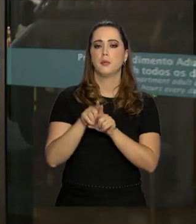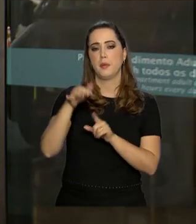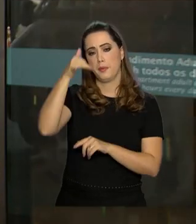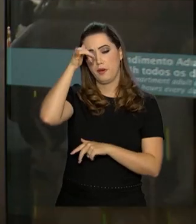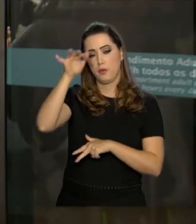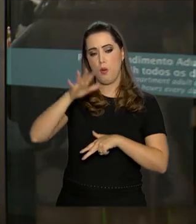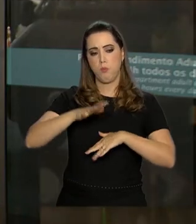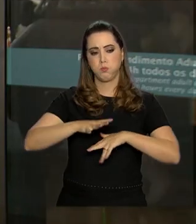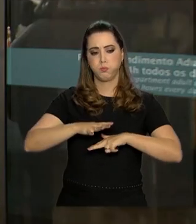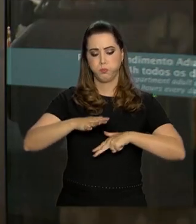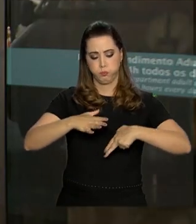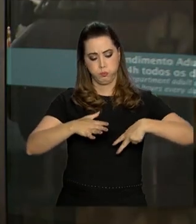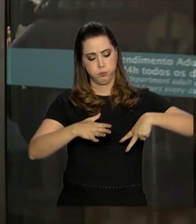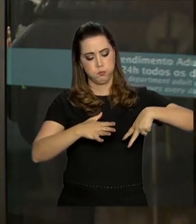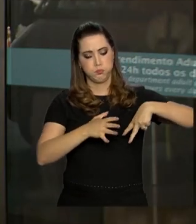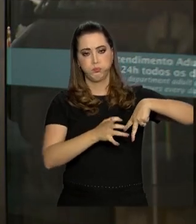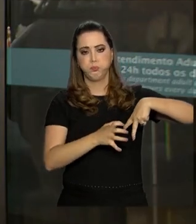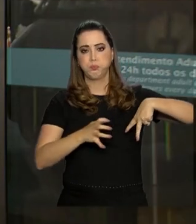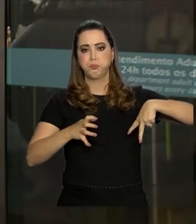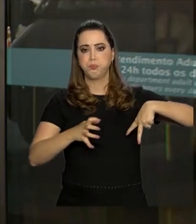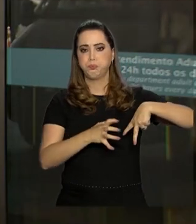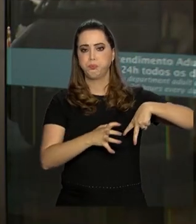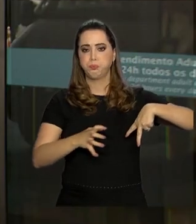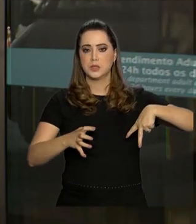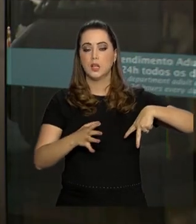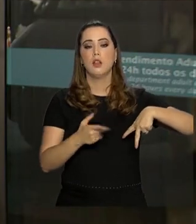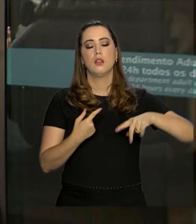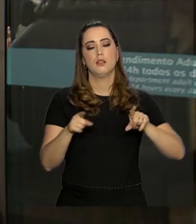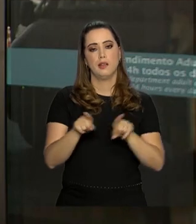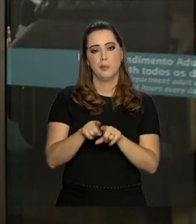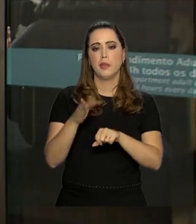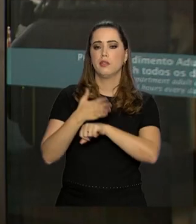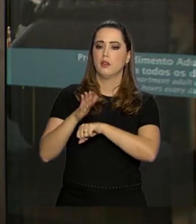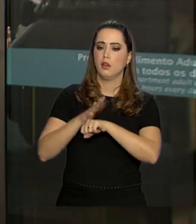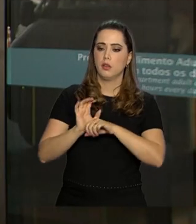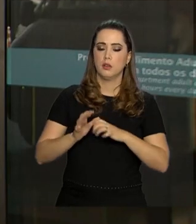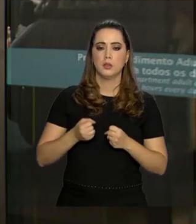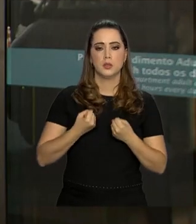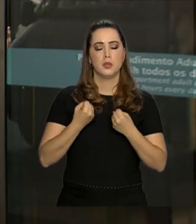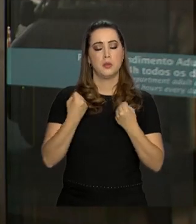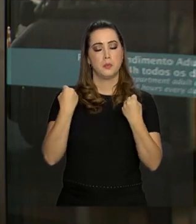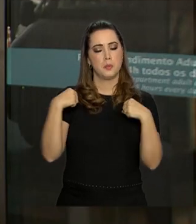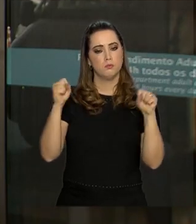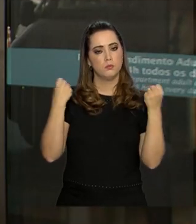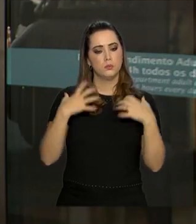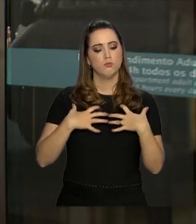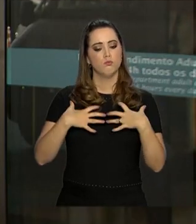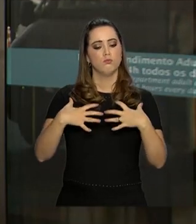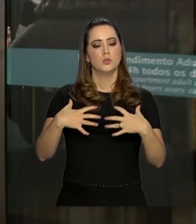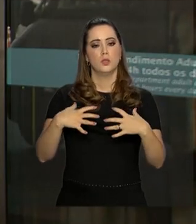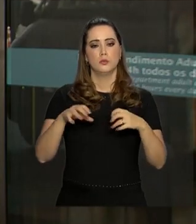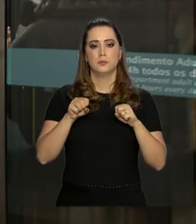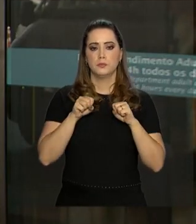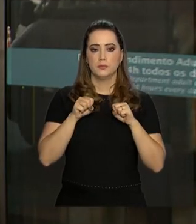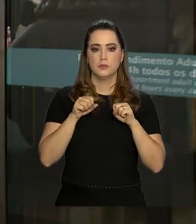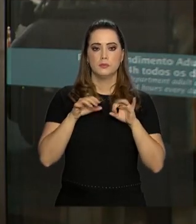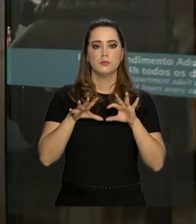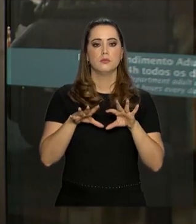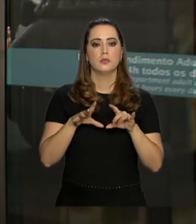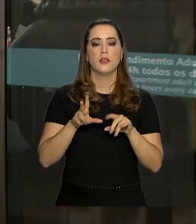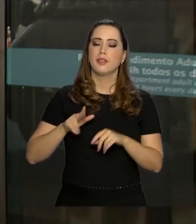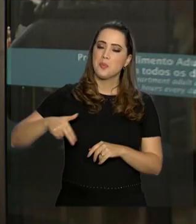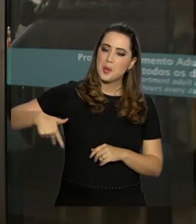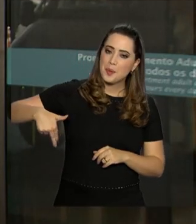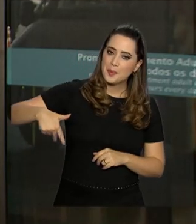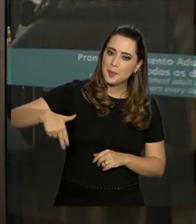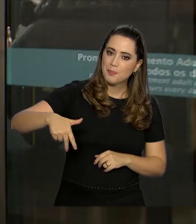de trombose venosa Sendo realizados exercícios respiratórios de fortalecimento muscular e períodos de caminhada fora